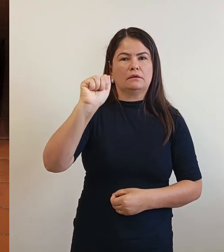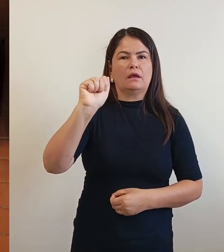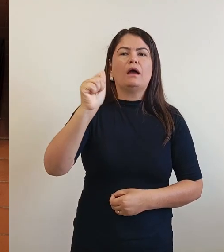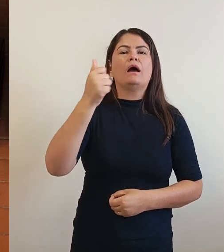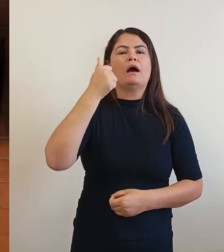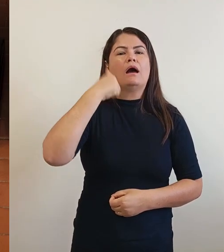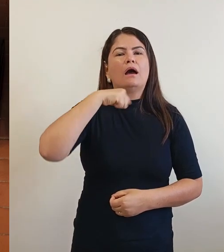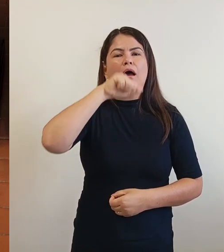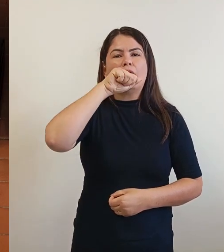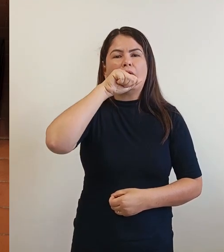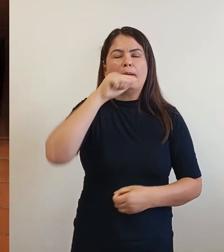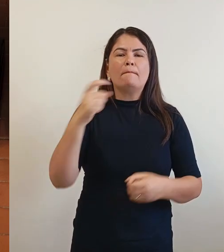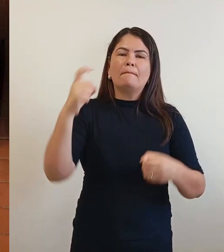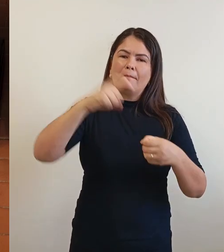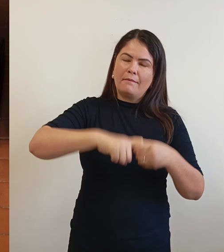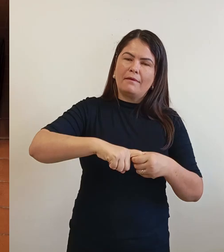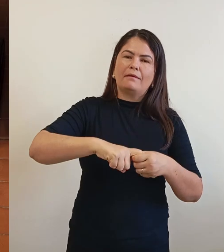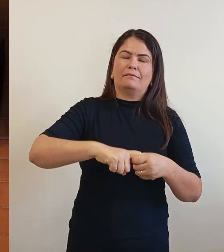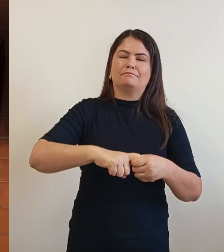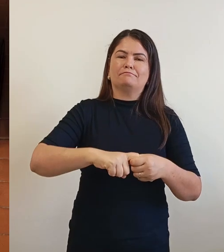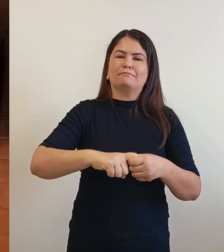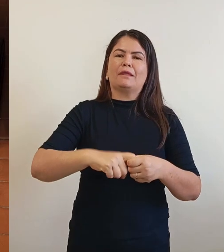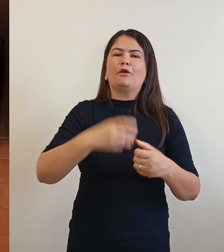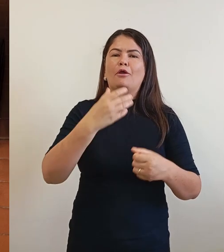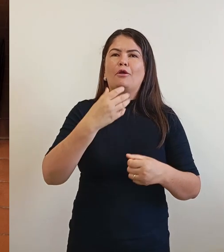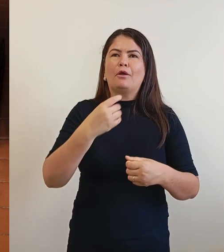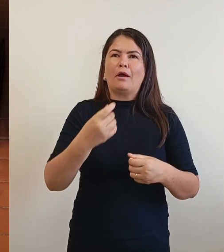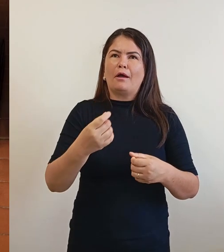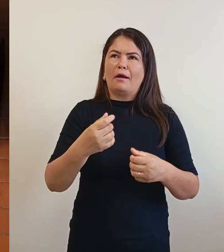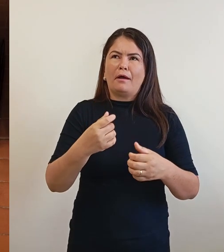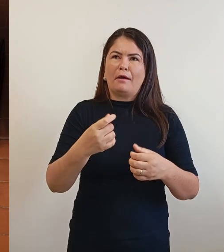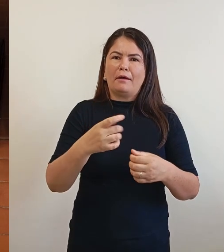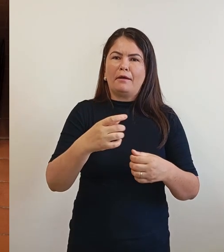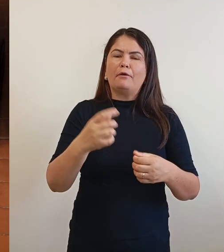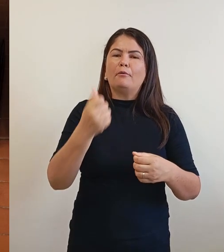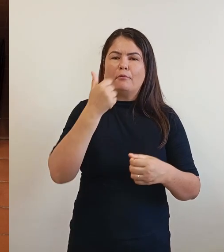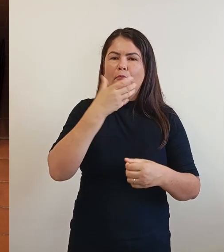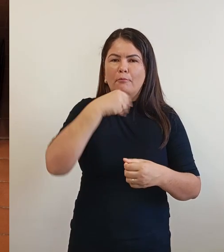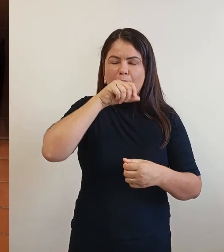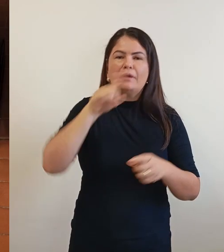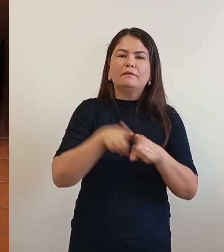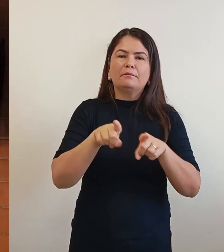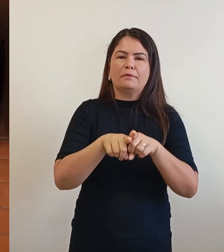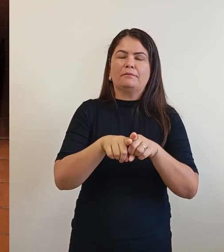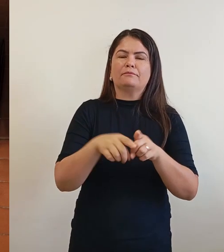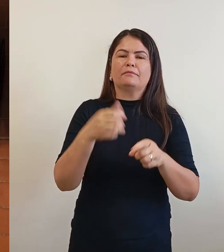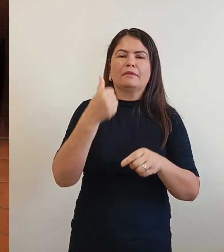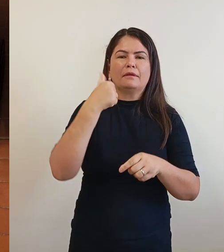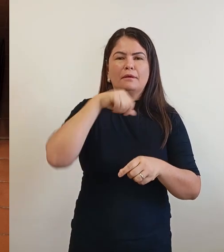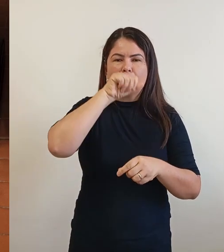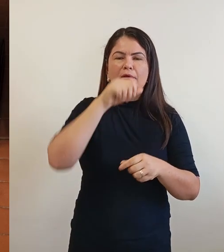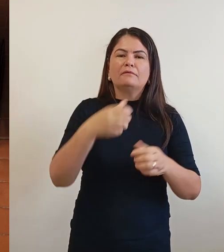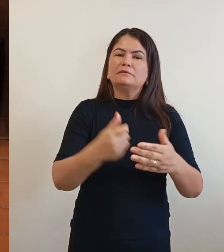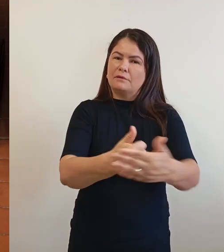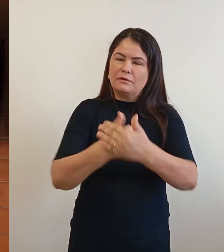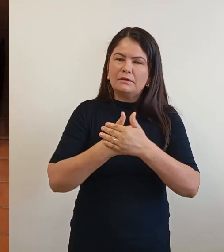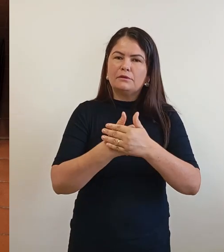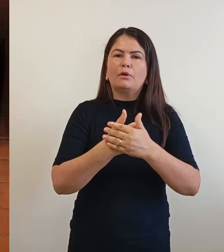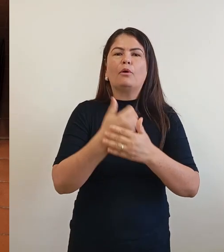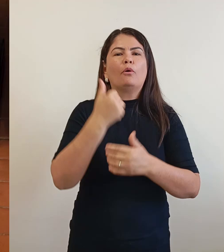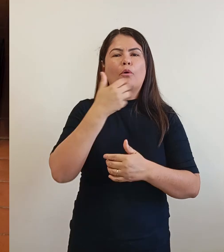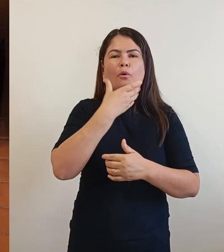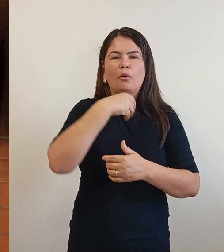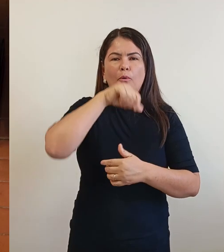O pai vai ter que ir para um hotel ou uma pousada. No outro dia, vai ter que ir para um restaurante. Esse é o turismo